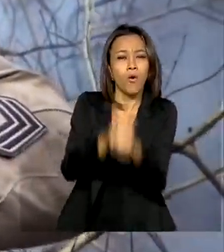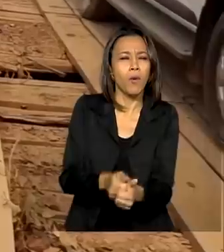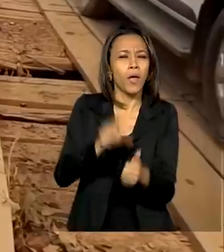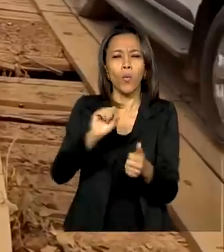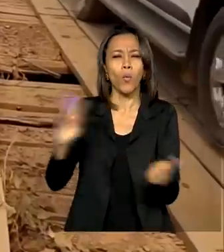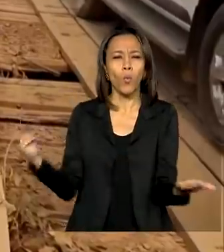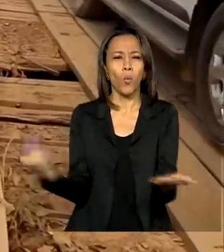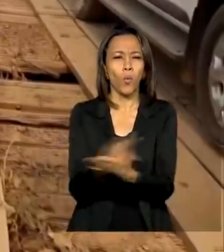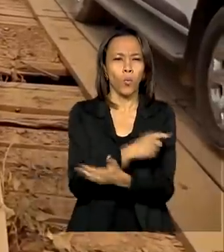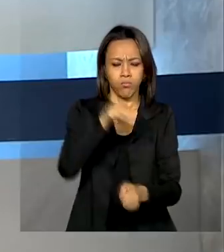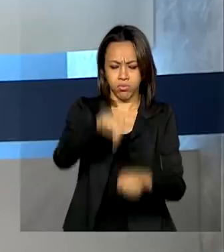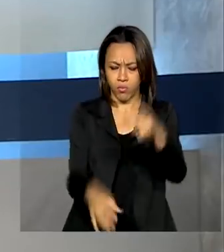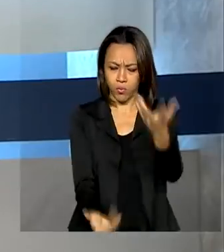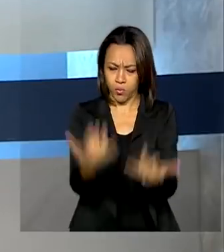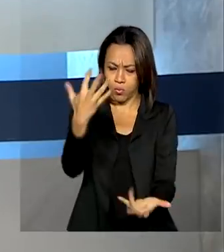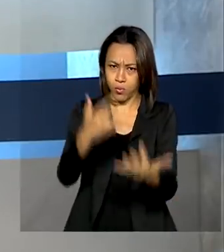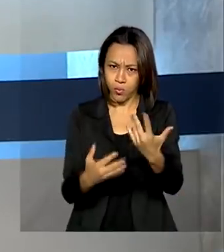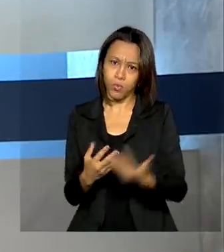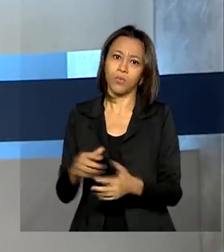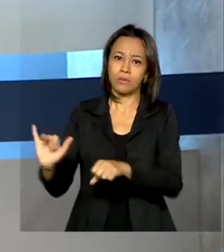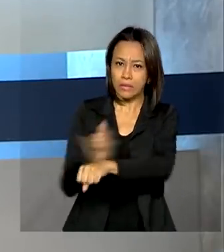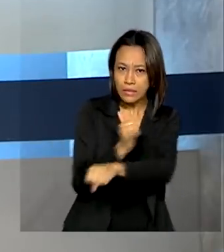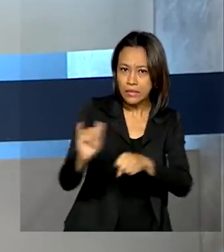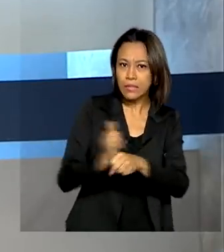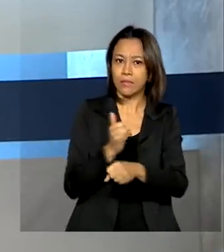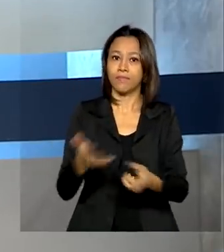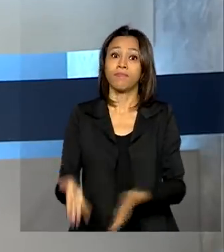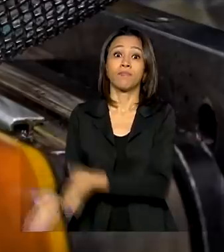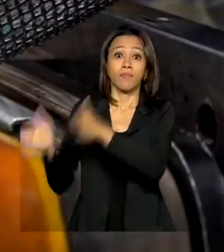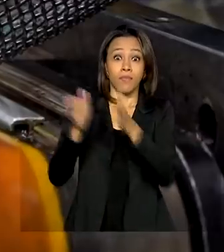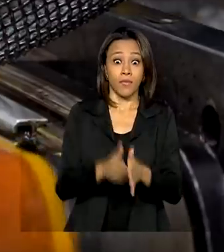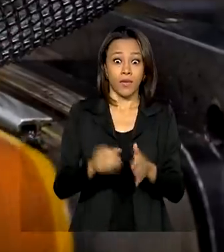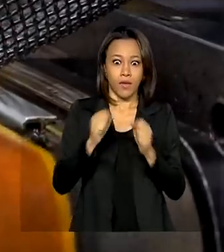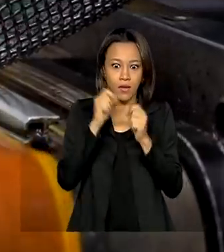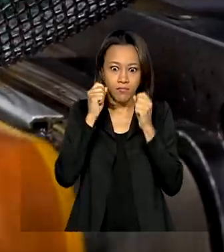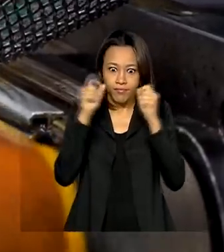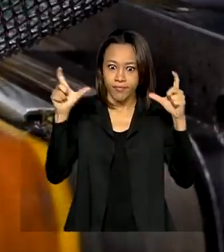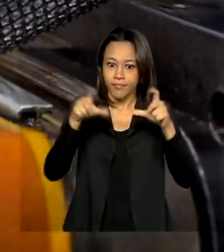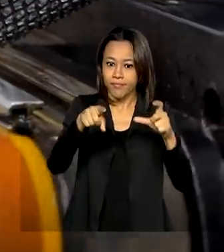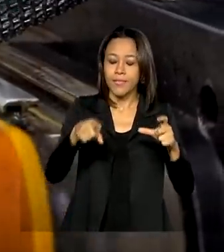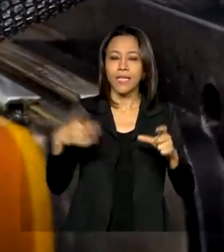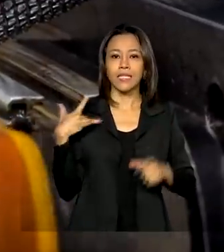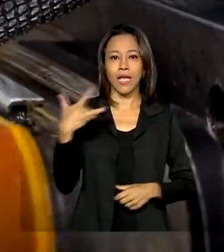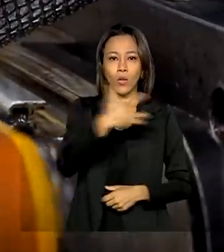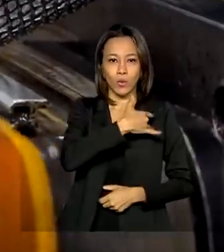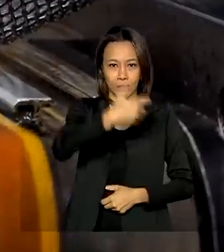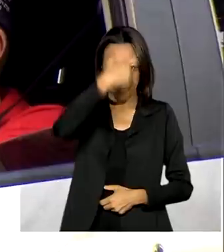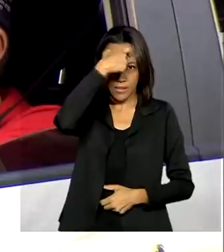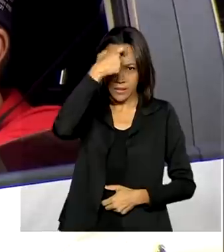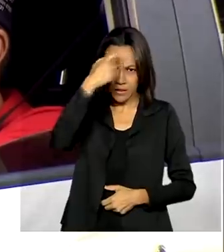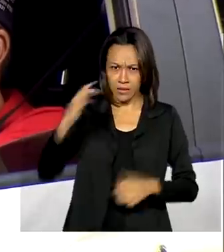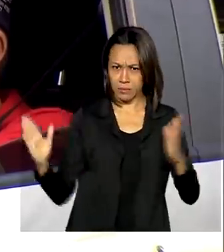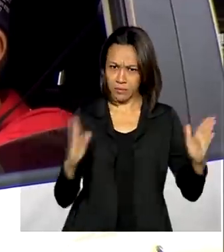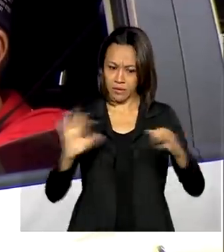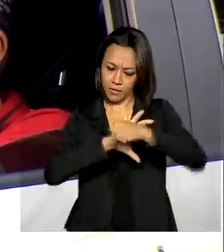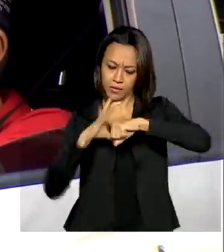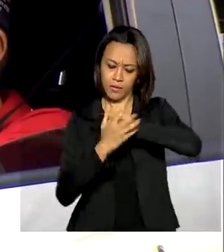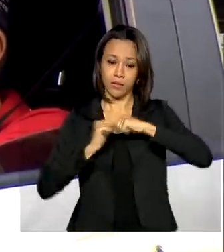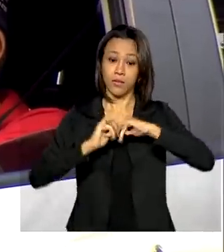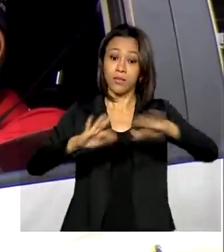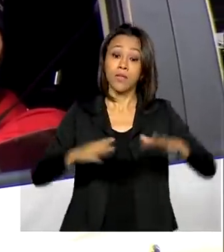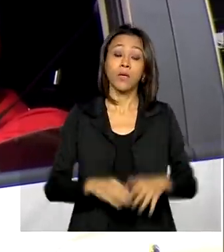combate aos incêndios. De olho na saúde mental do brasileiro, em meio à pandemia, municípios vão receber